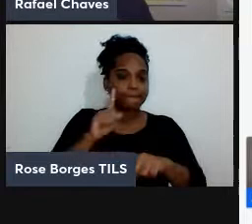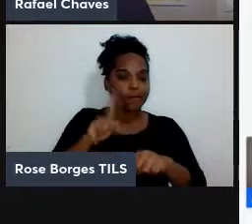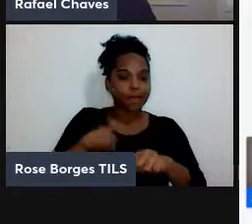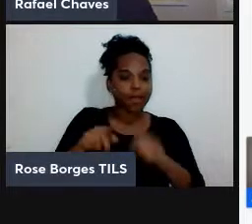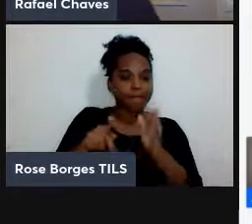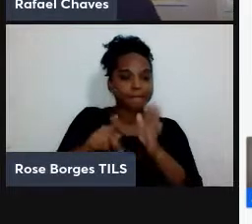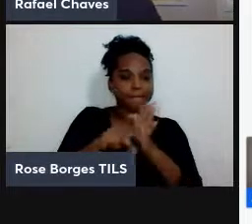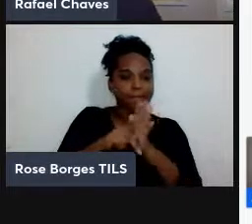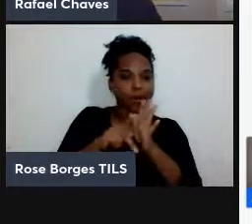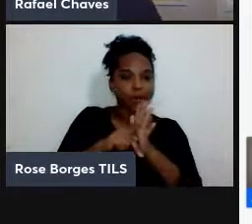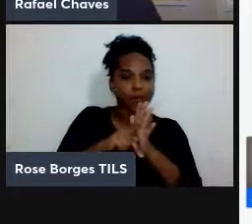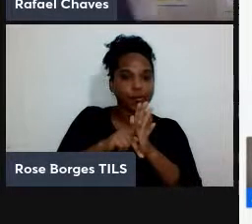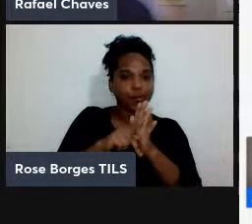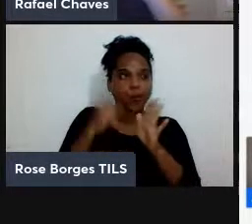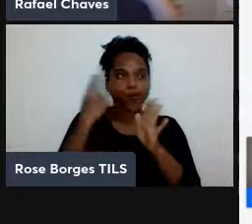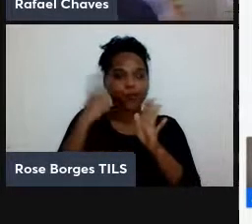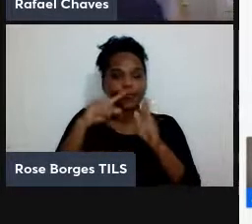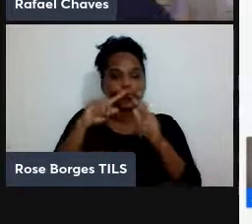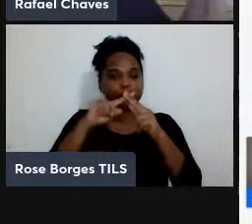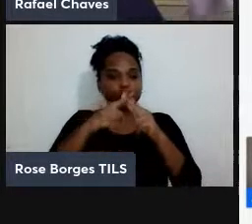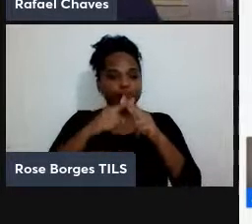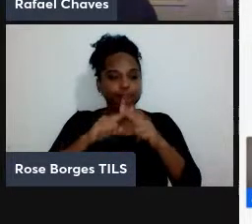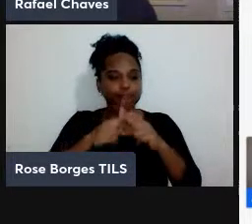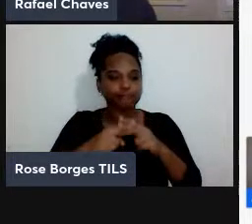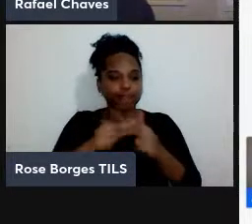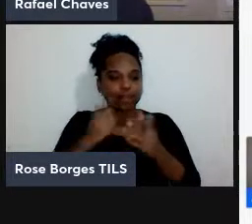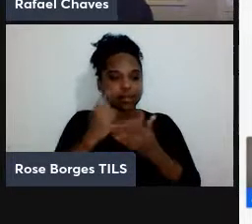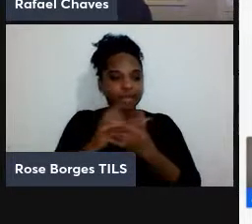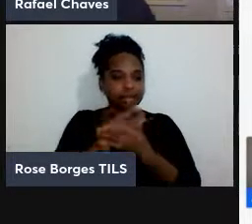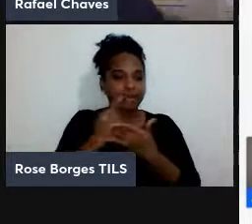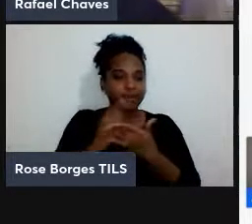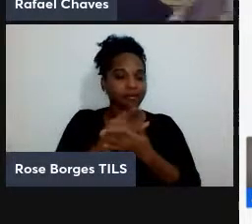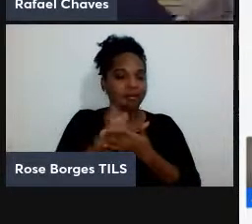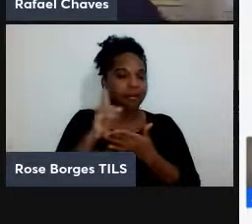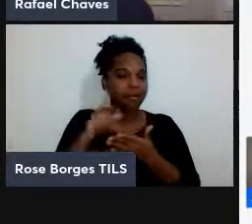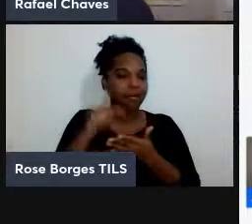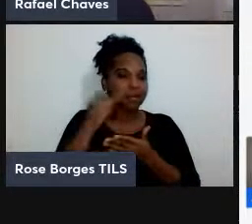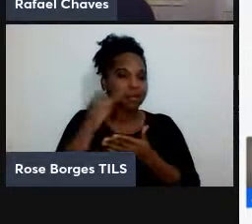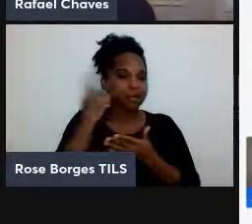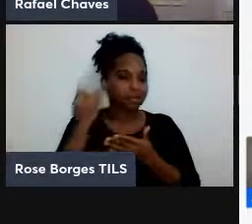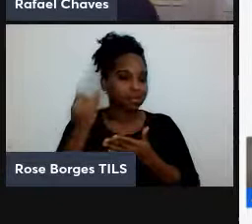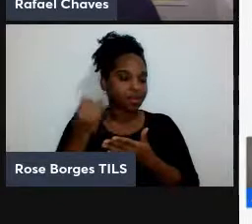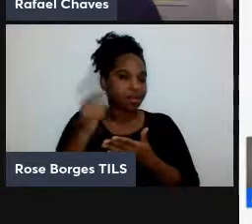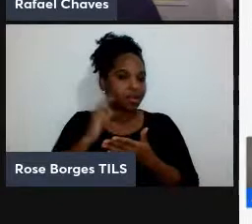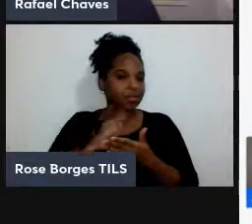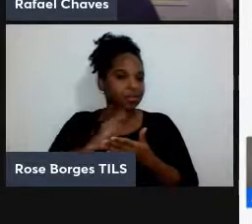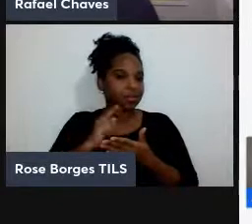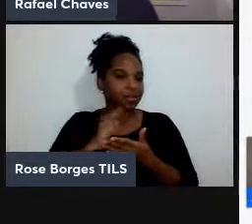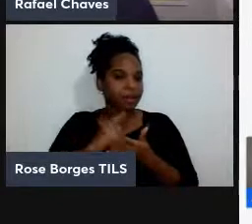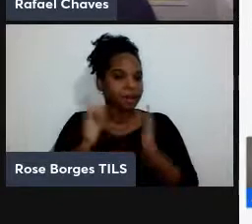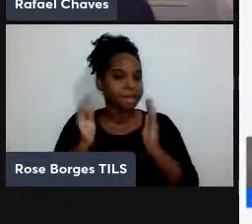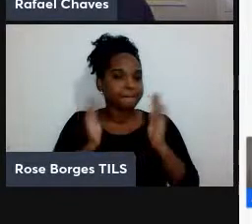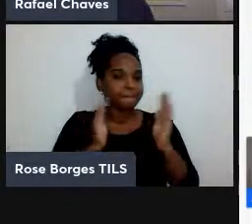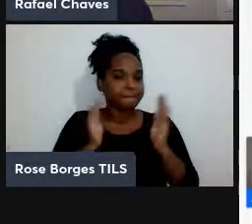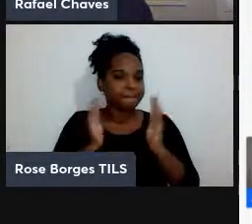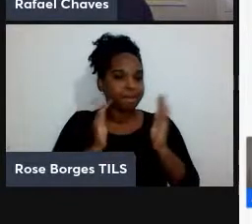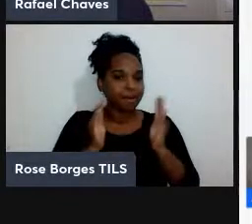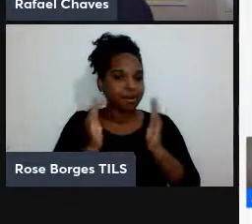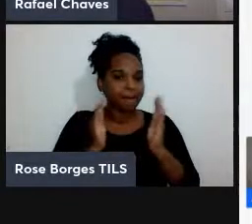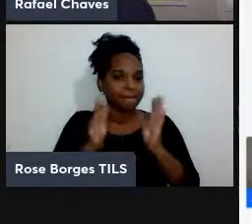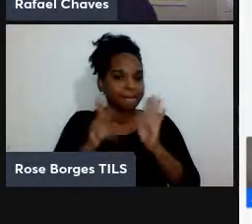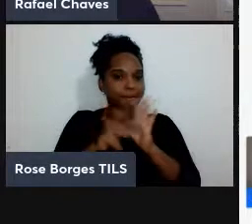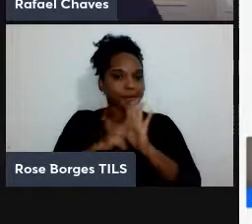então assim são ideias bastante eu diria especulativas mas que estão na fronteira da física